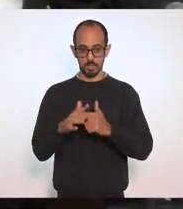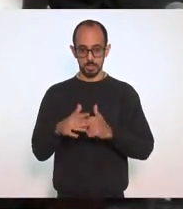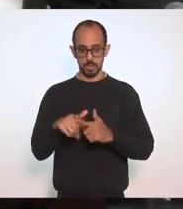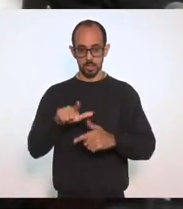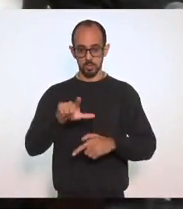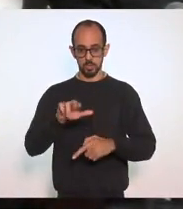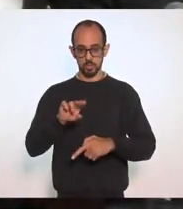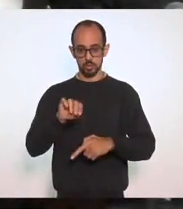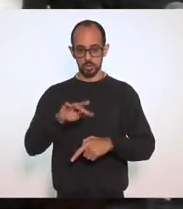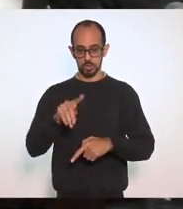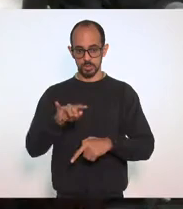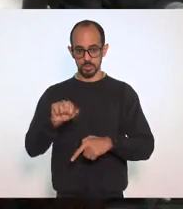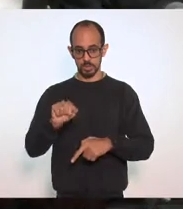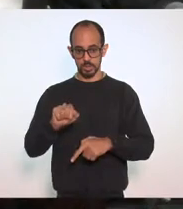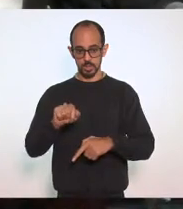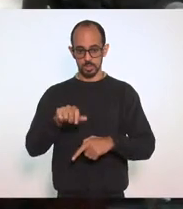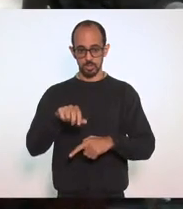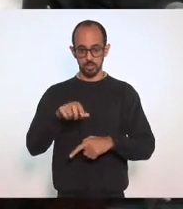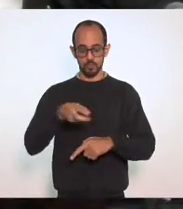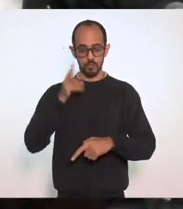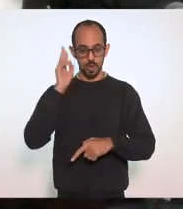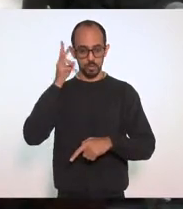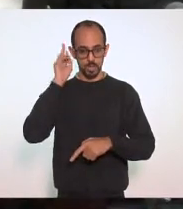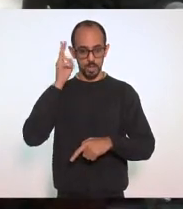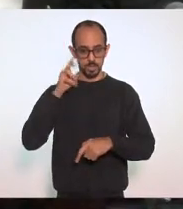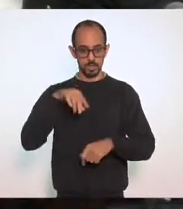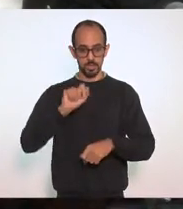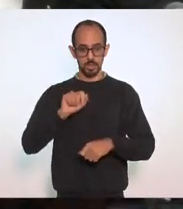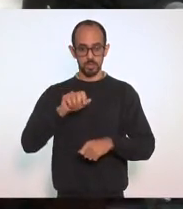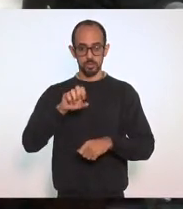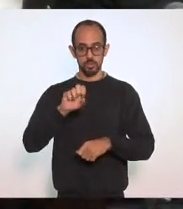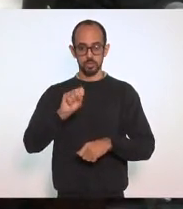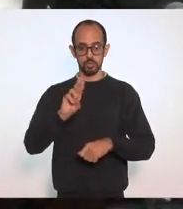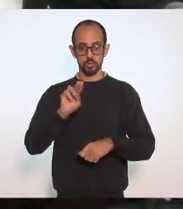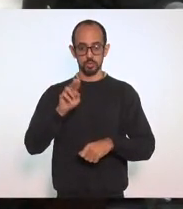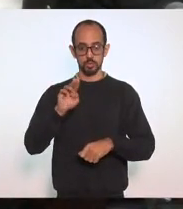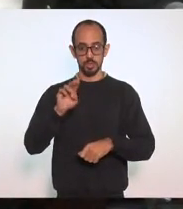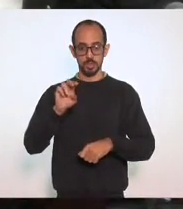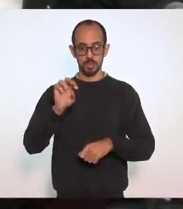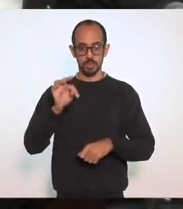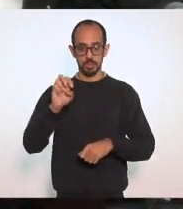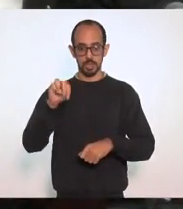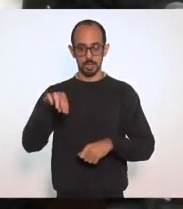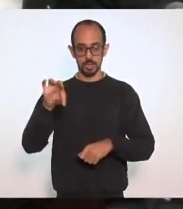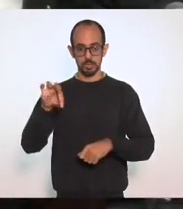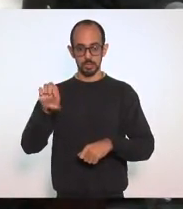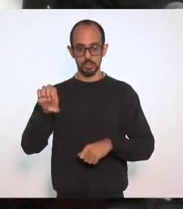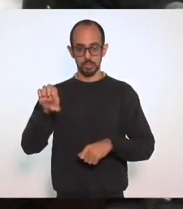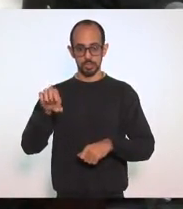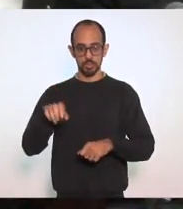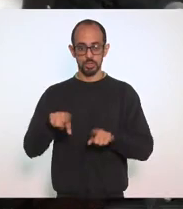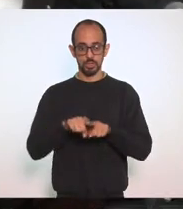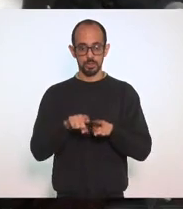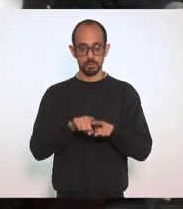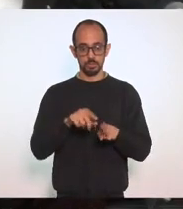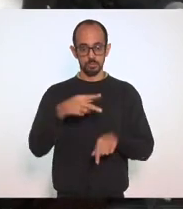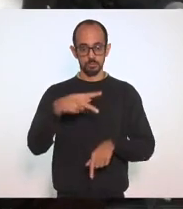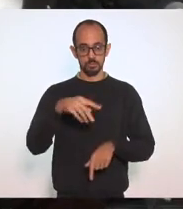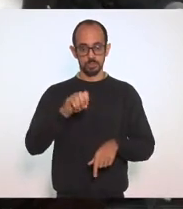do Valdeque, do subtenente, da bancada do PSOL